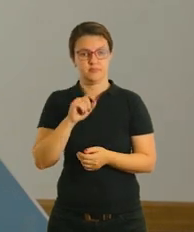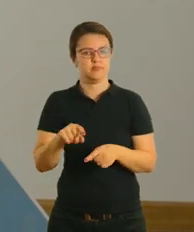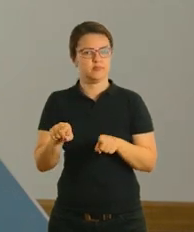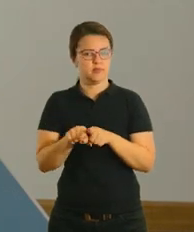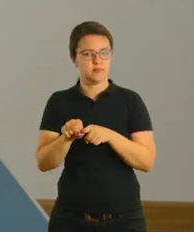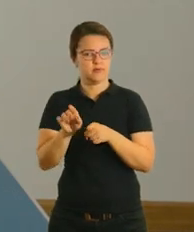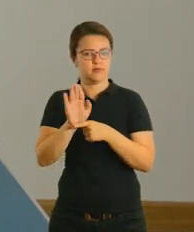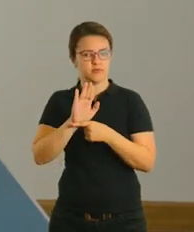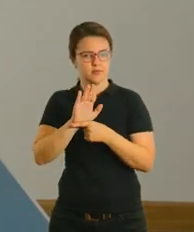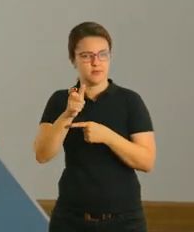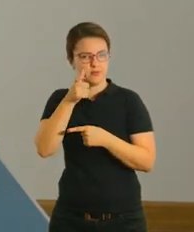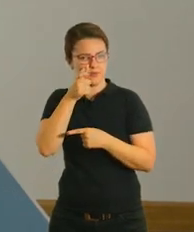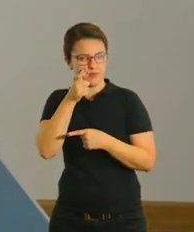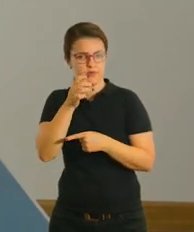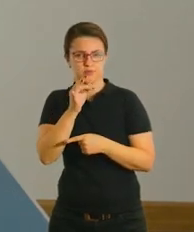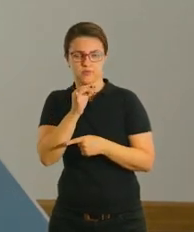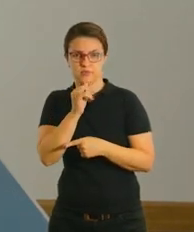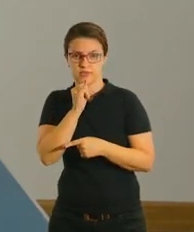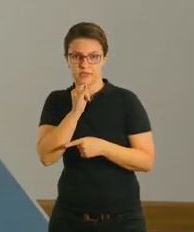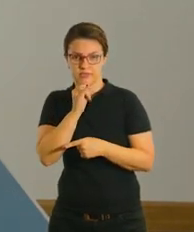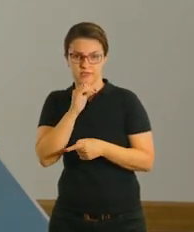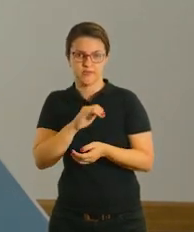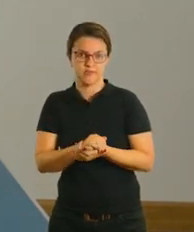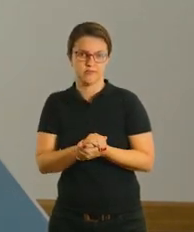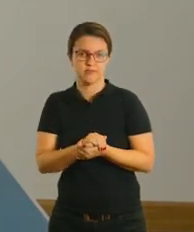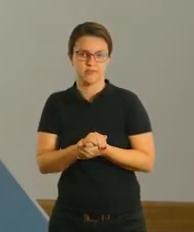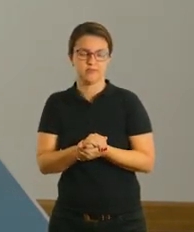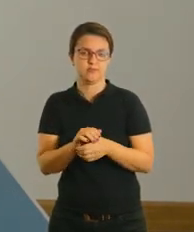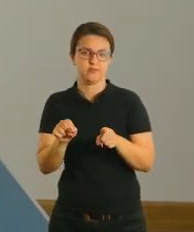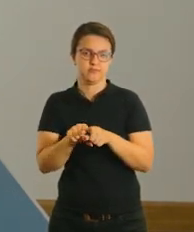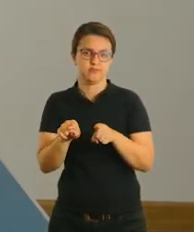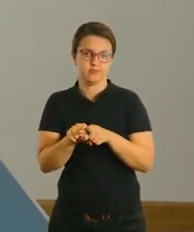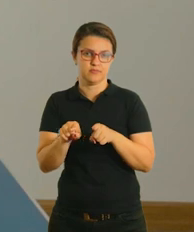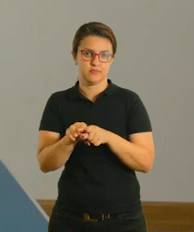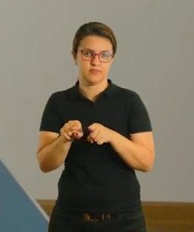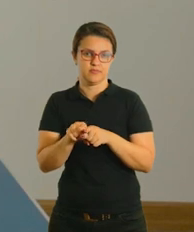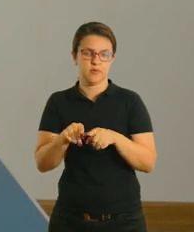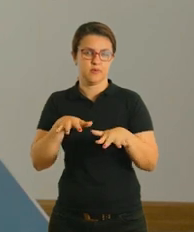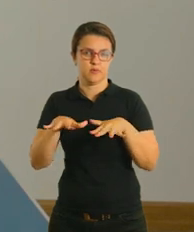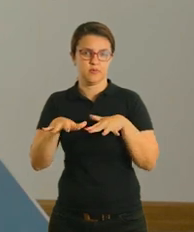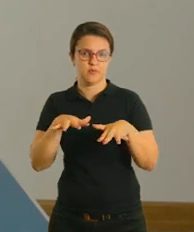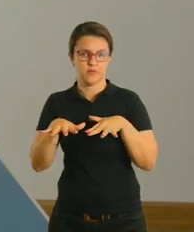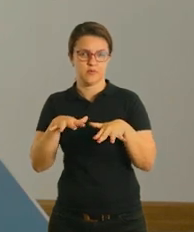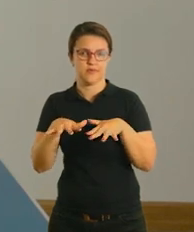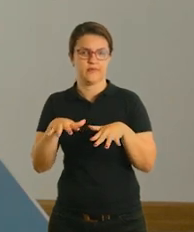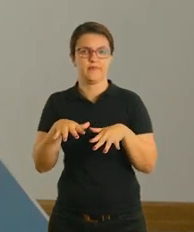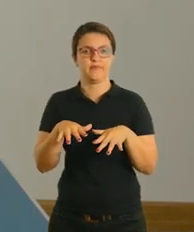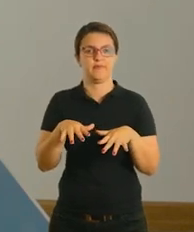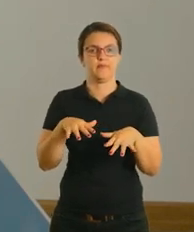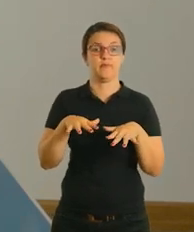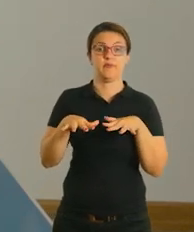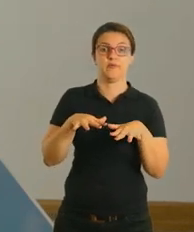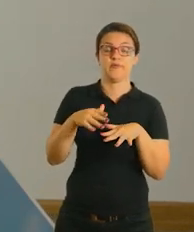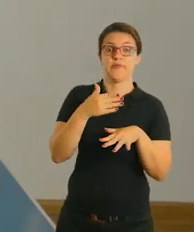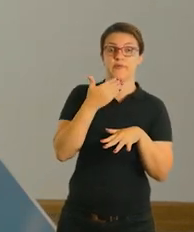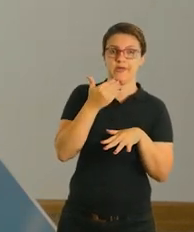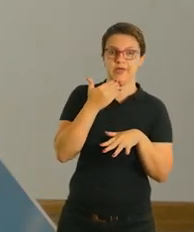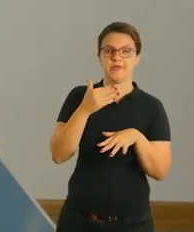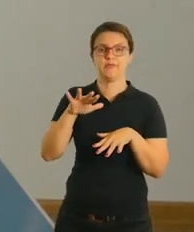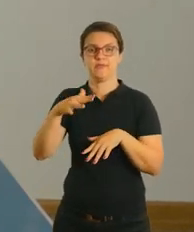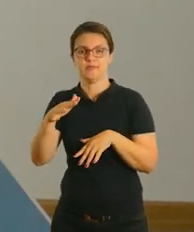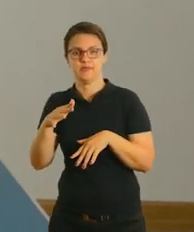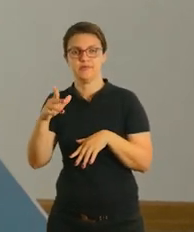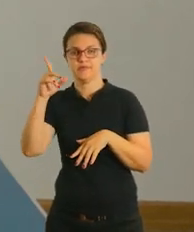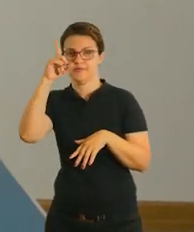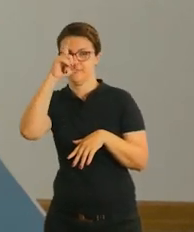que você pode também usar como exemplo, como referência, tá bom? Para usar com as crianças. Será uma posição do nível fácil, médio e difícil, que